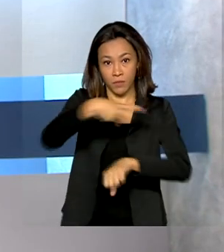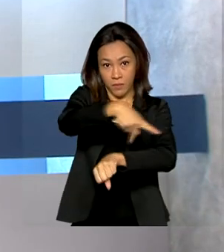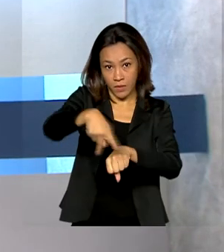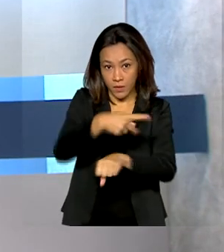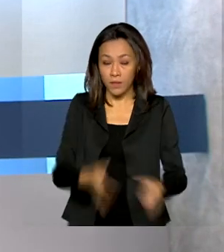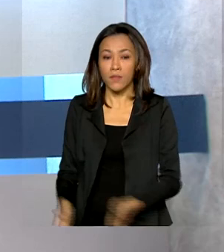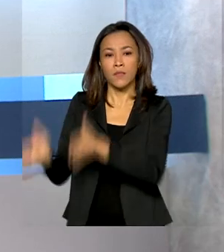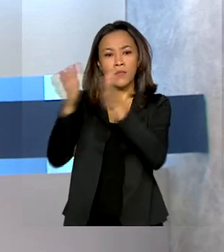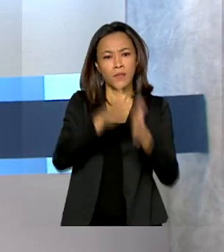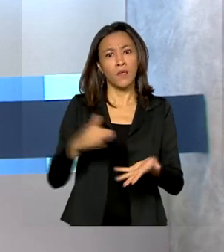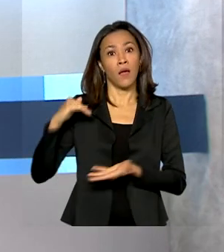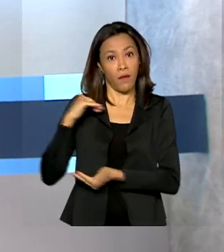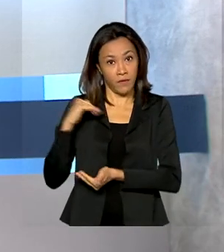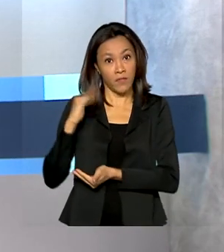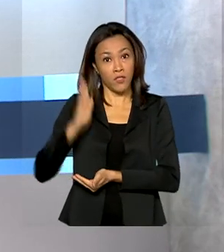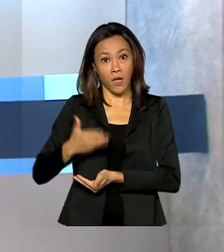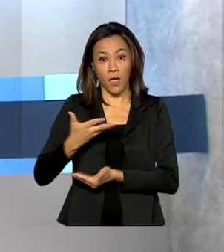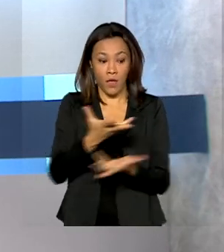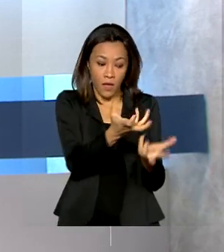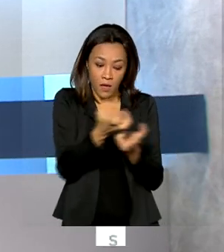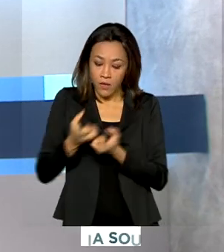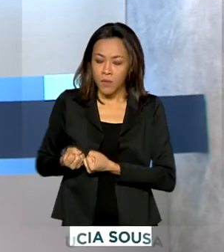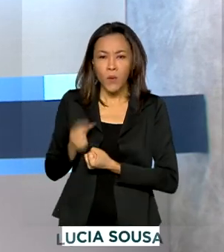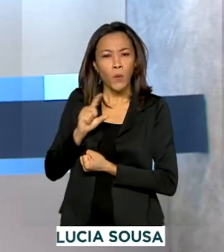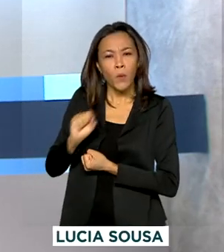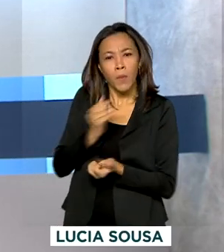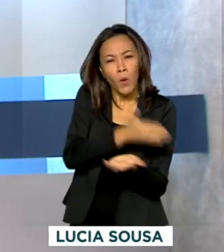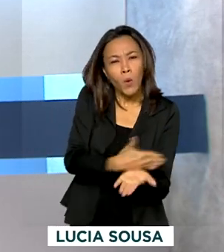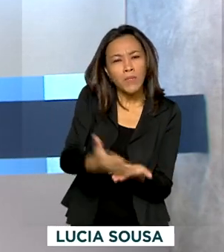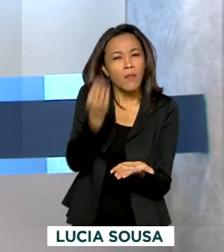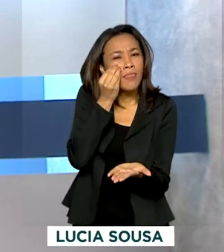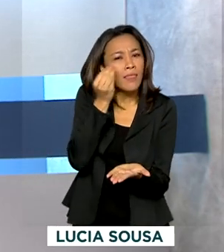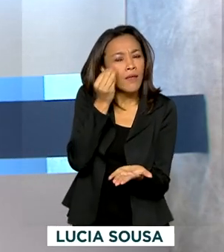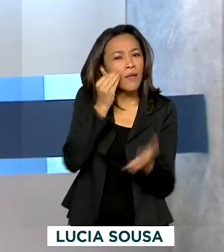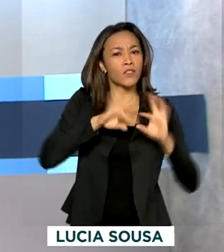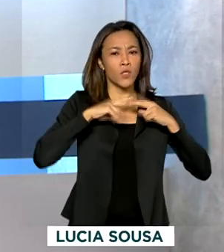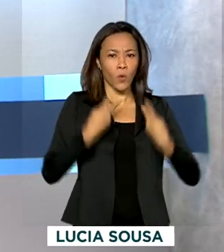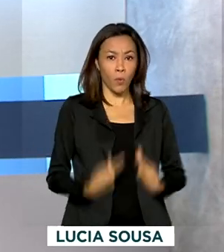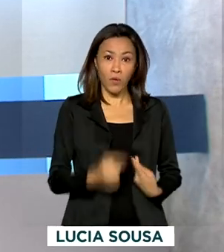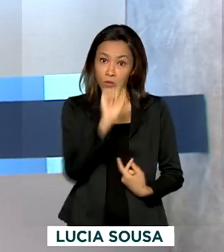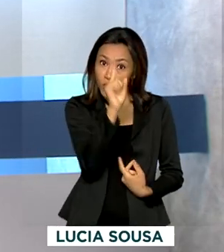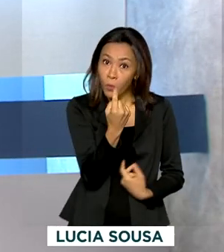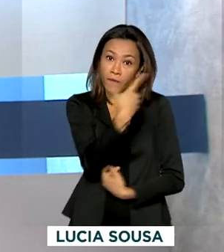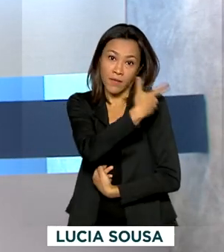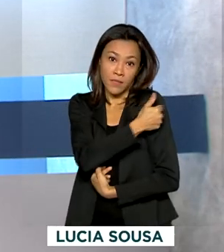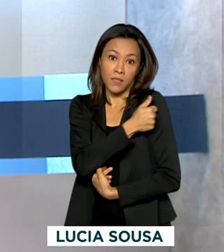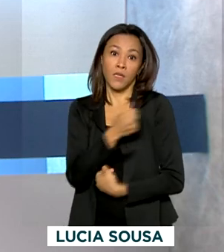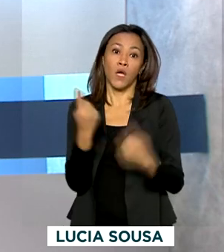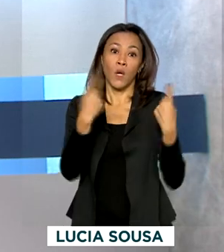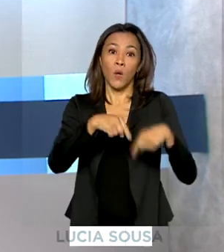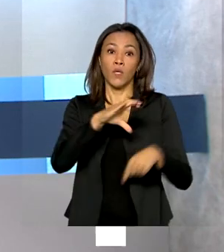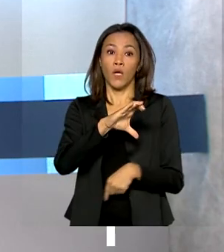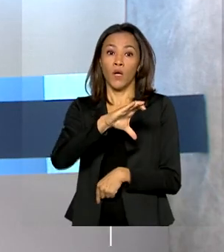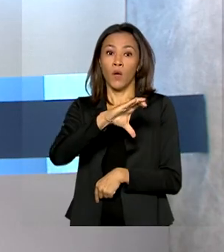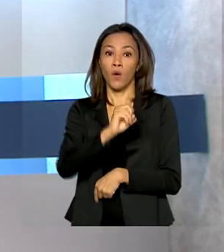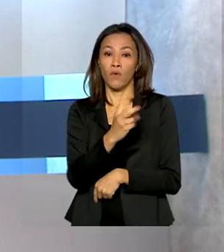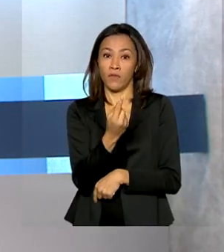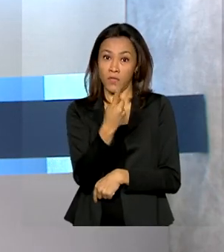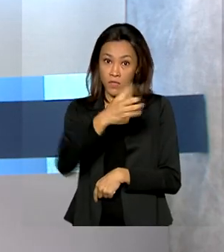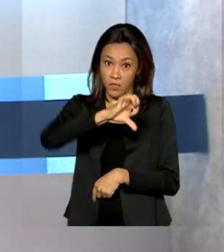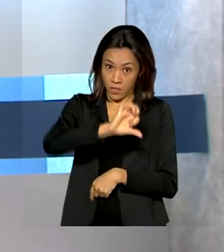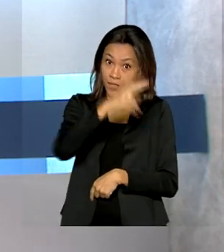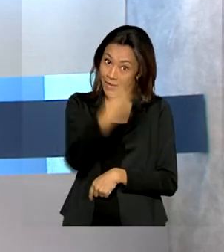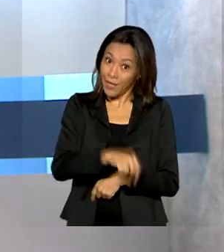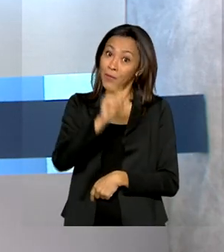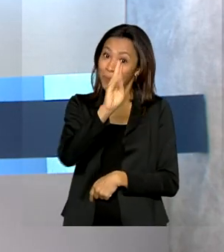Anvisa recebeu pedido para iniciar os testes clínicos em humanos de uma vacina contra a Covid-19 totalmente brasileira. Chamada